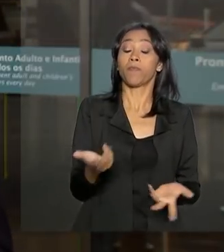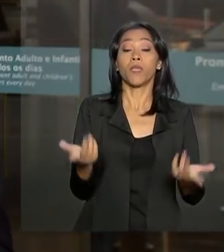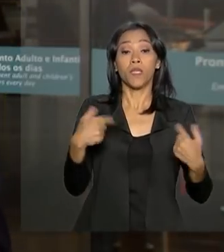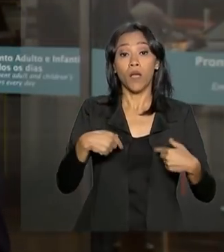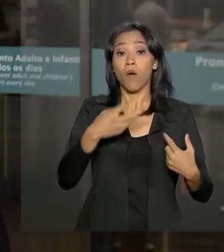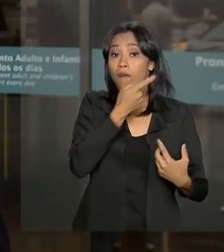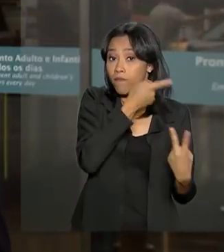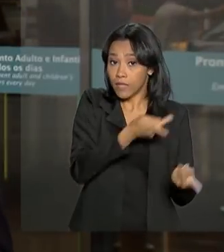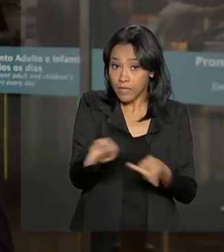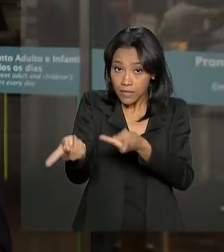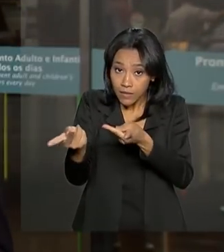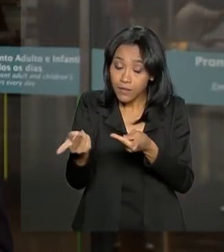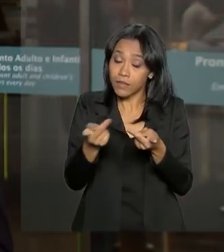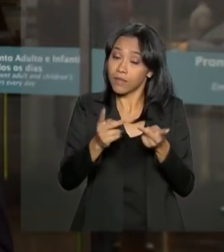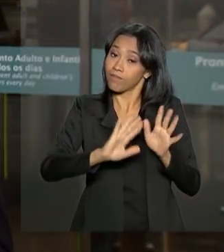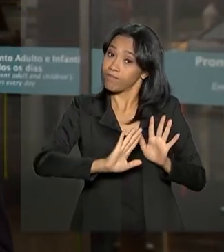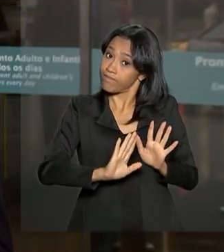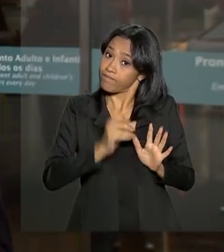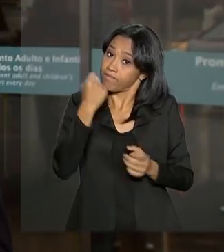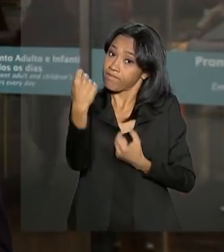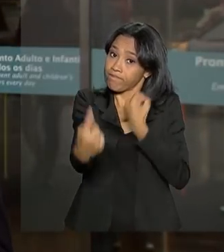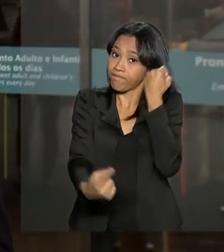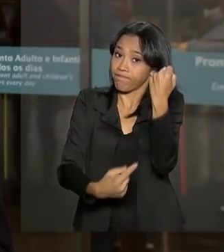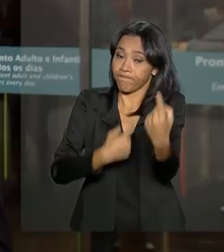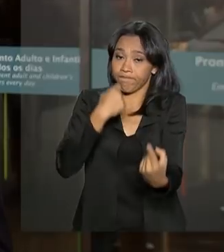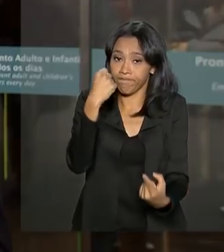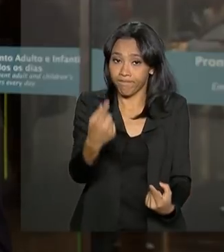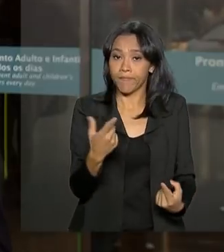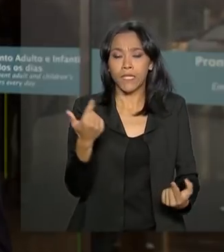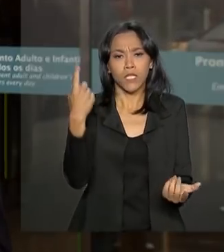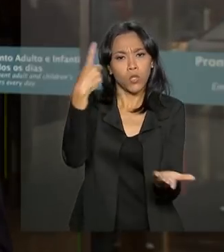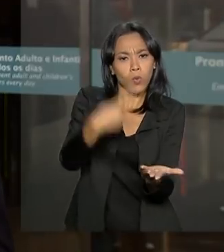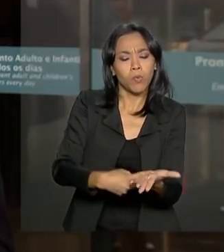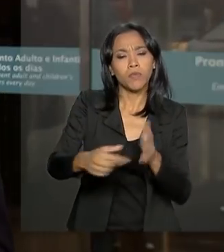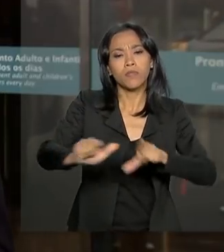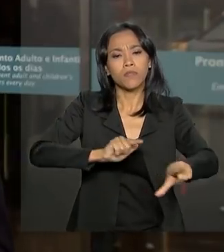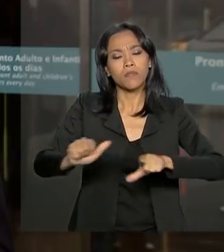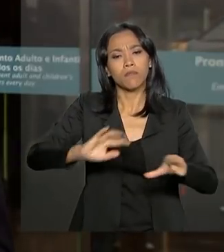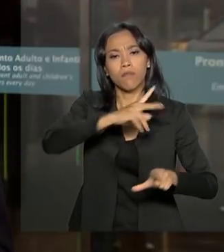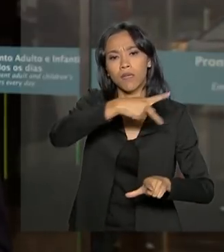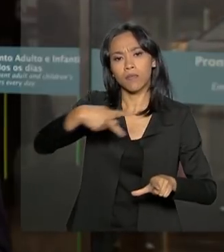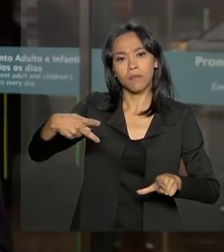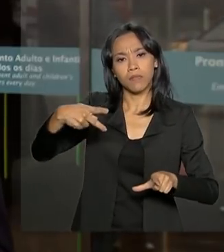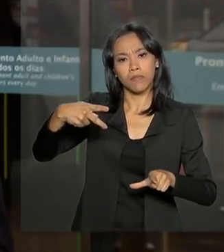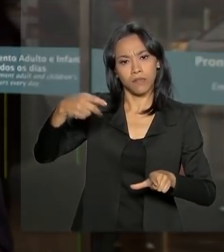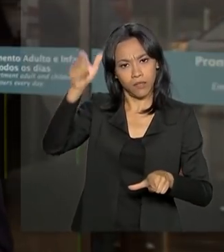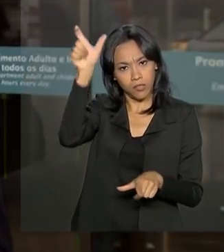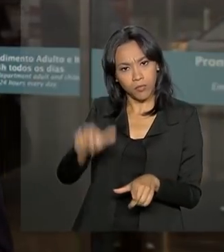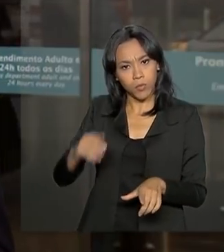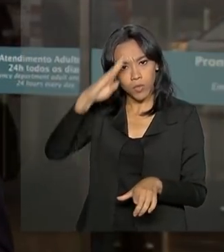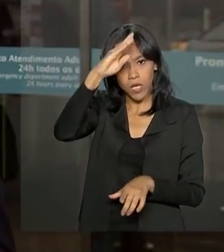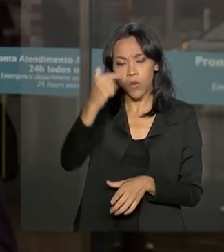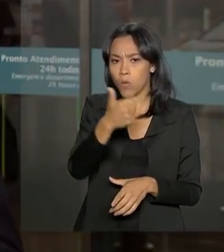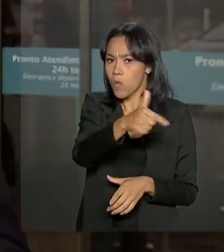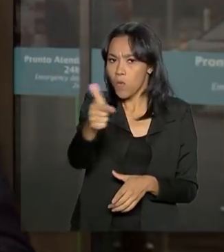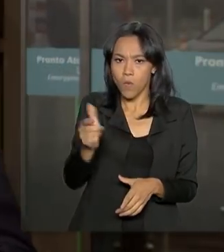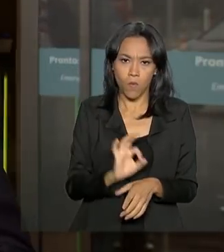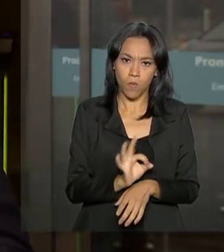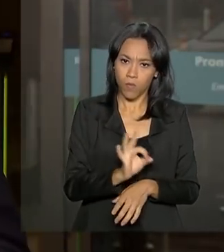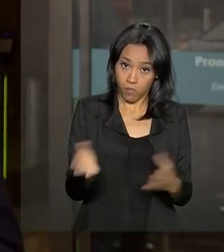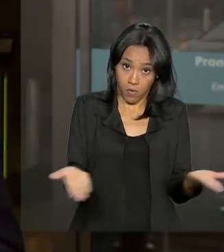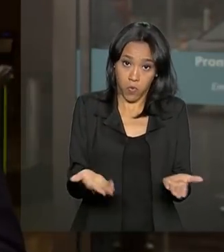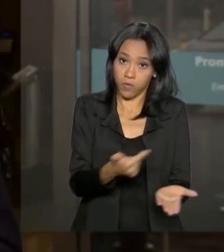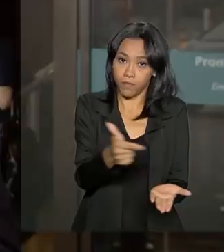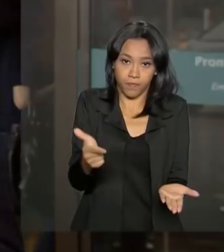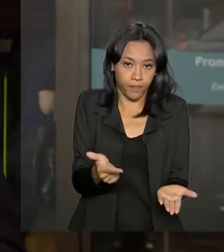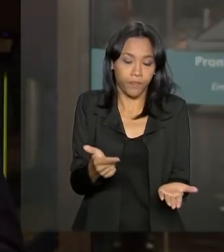estão restritas e não há, na agenda presidencial até agora, nenhum compromisso oficial previsto para o dia